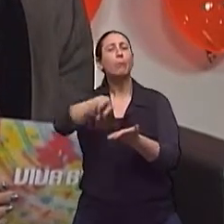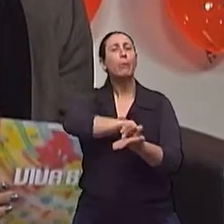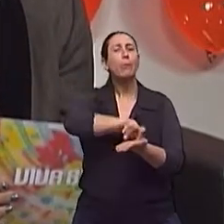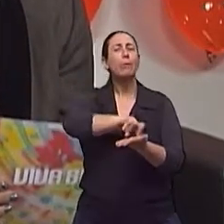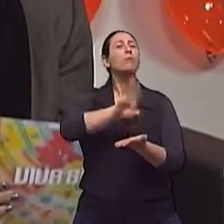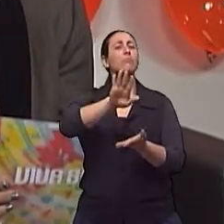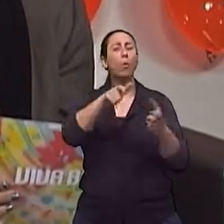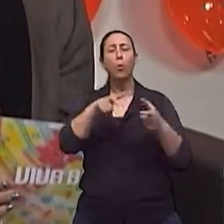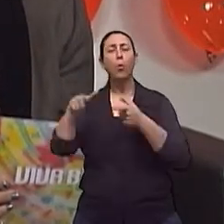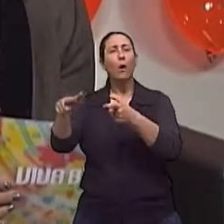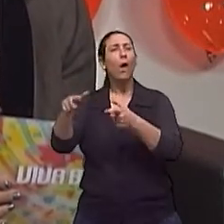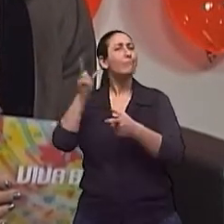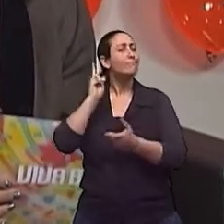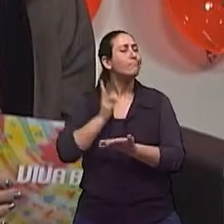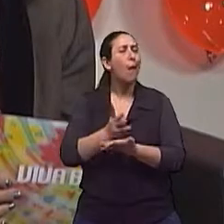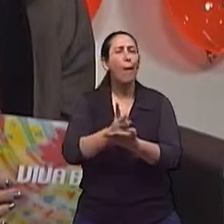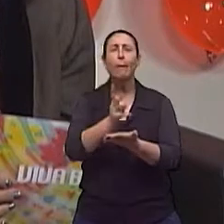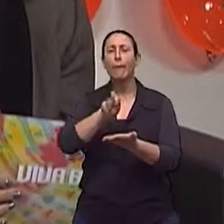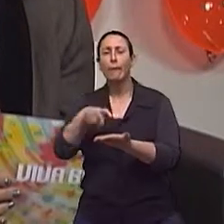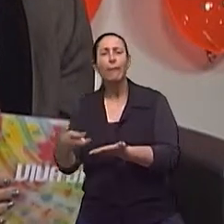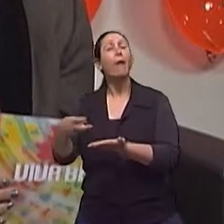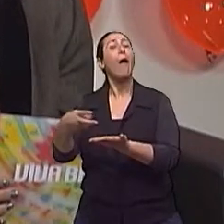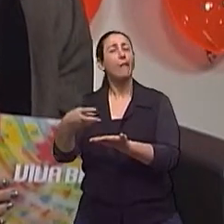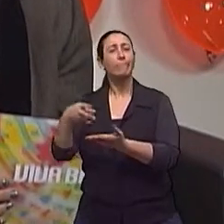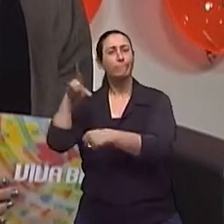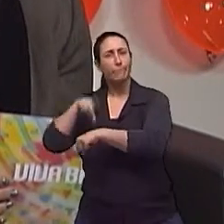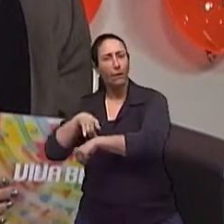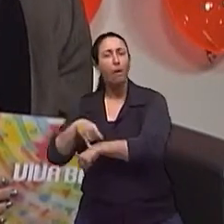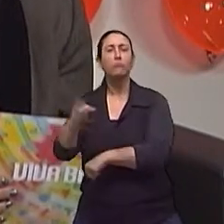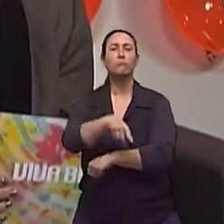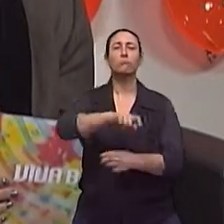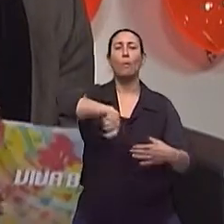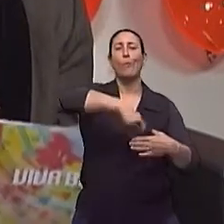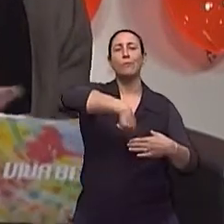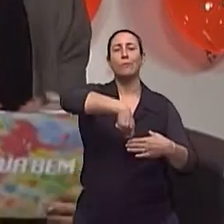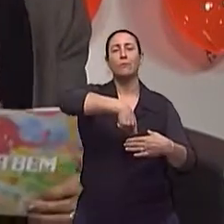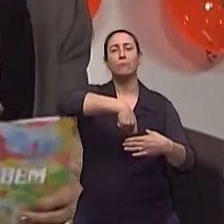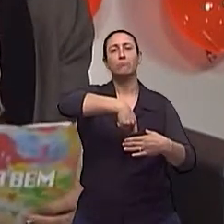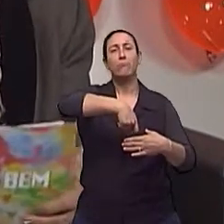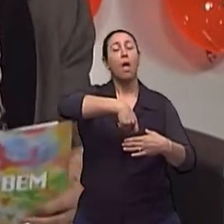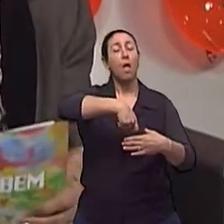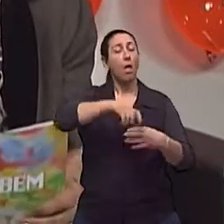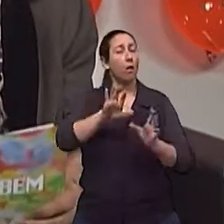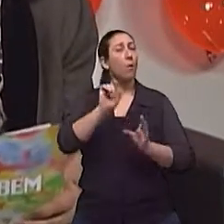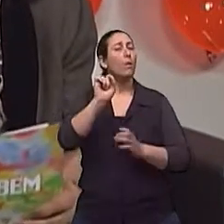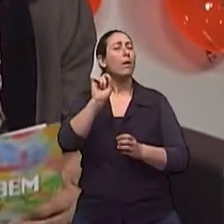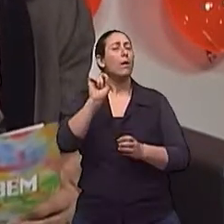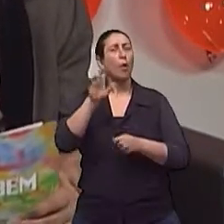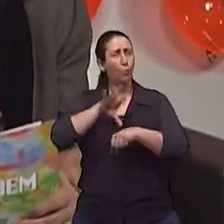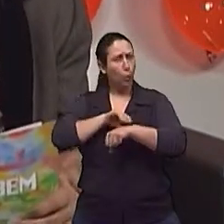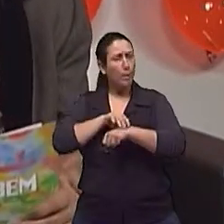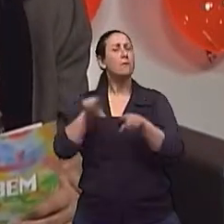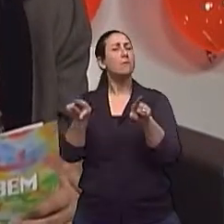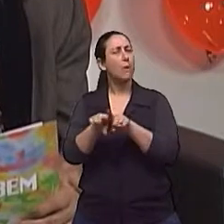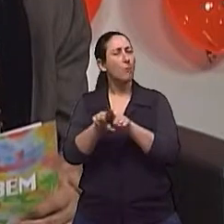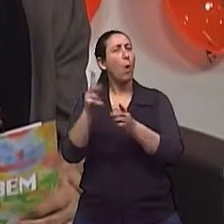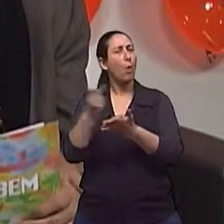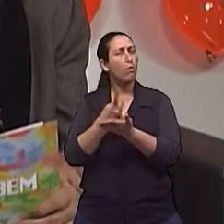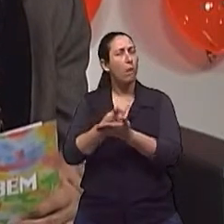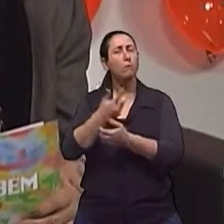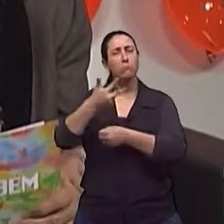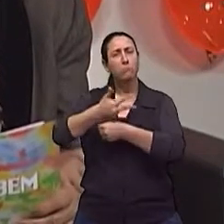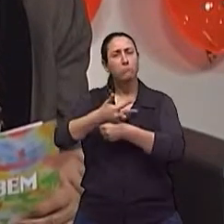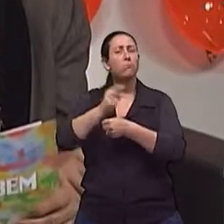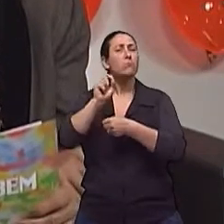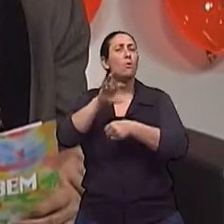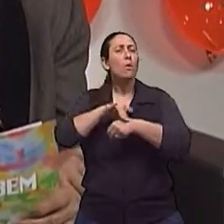comuns de quedas são o banheiro e a cozinha de casa. Quais as doenças que mais afetam os idosos e